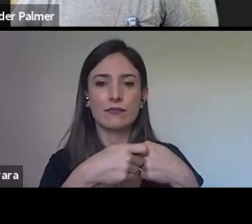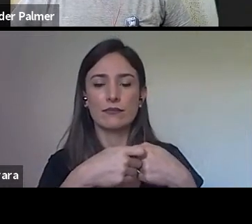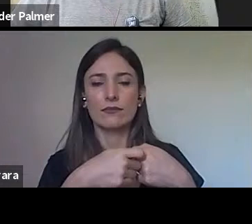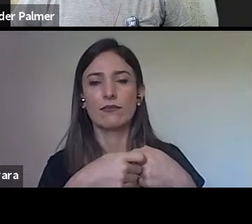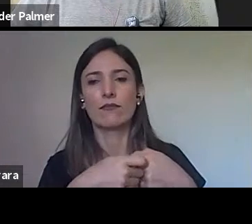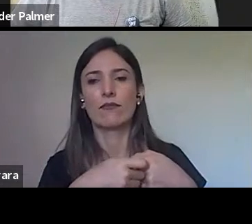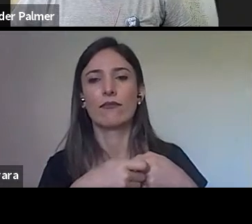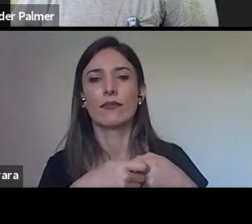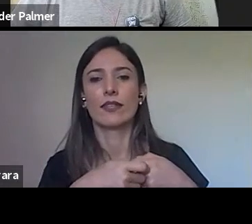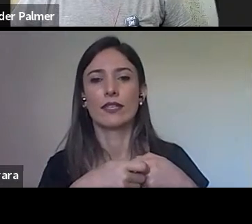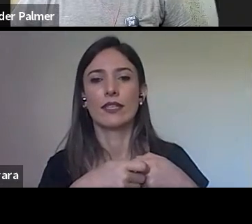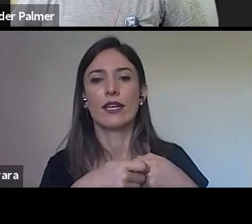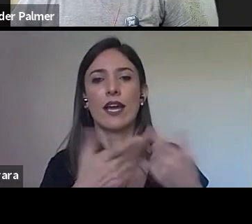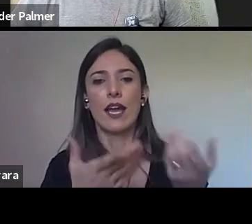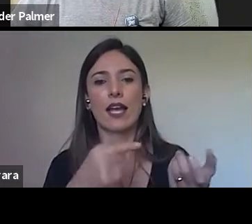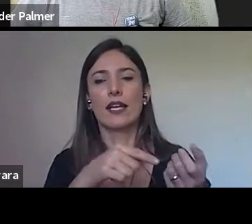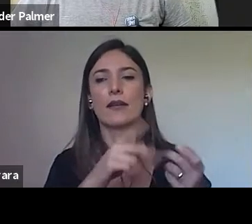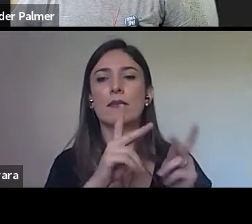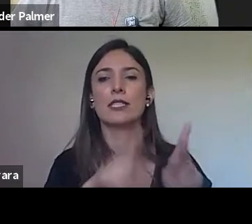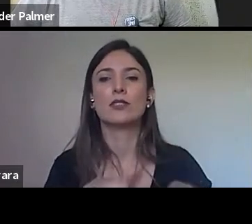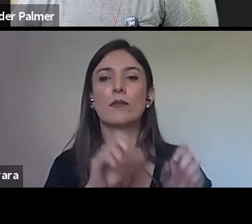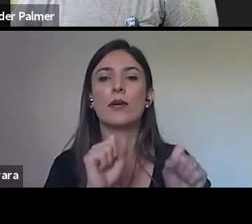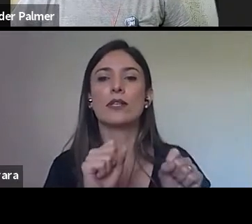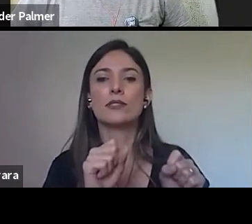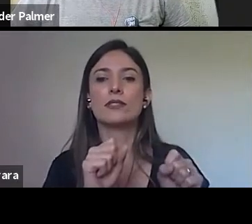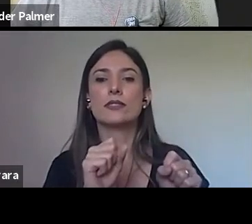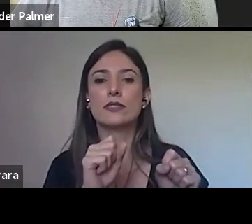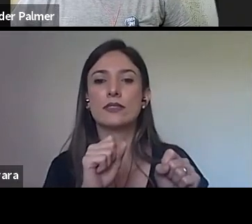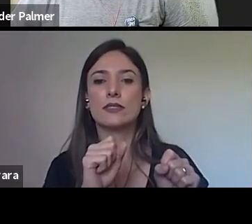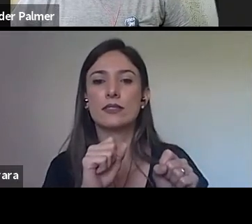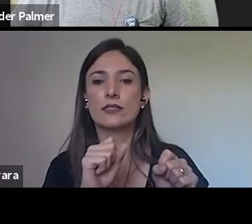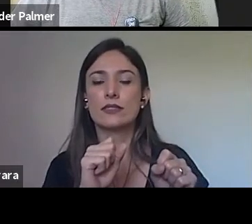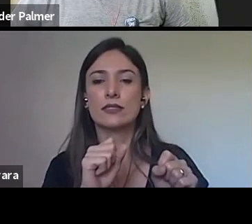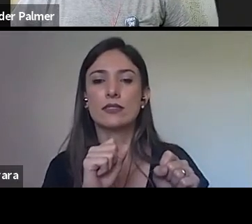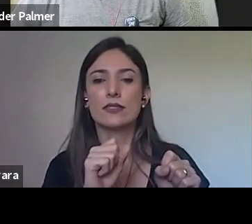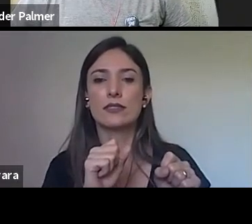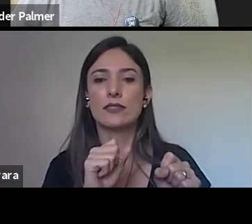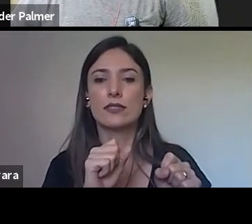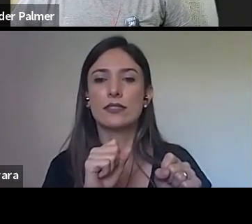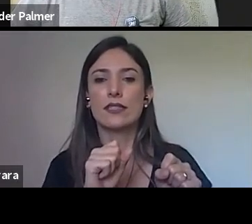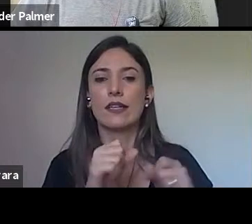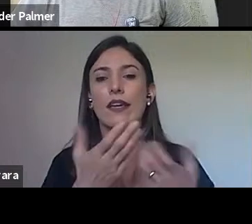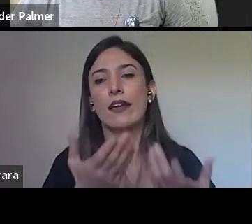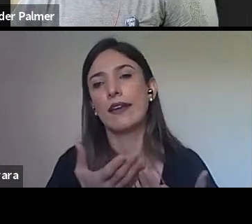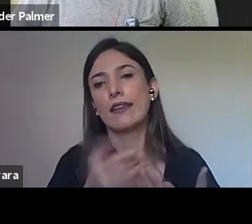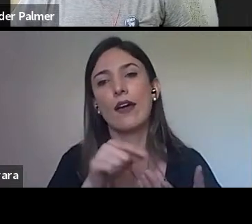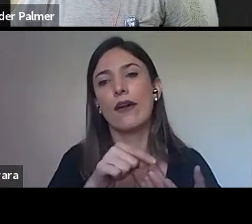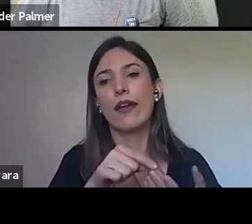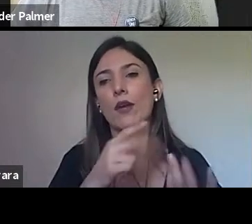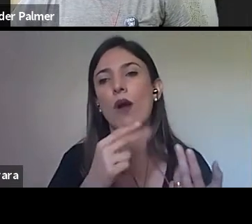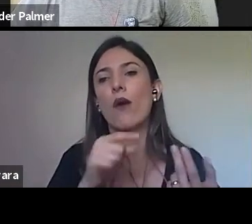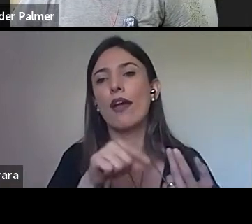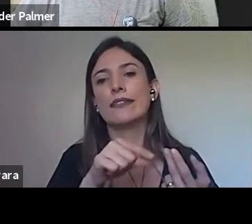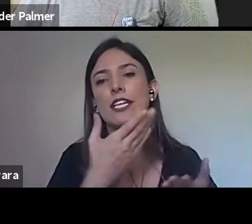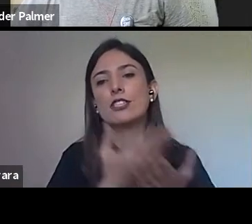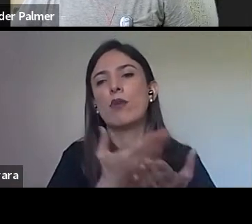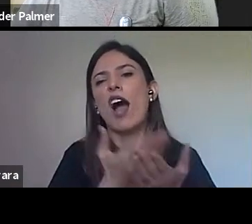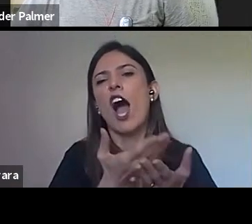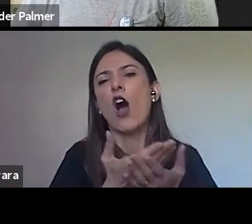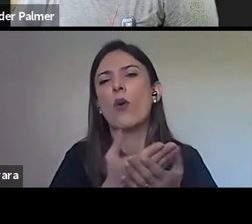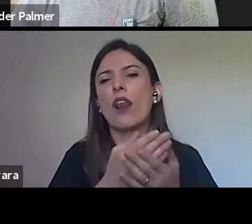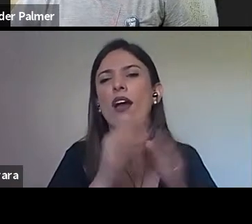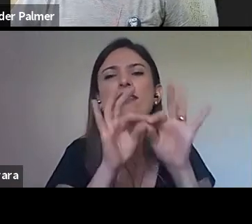essas aulas que seriam o nosso secundário, pós essas aulas, eles